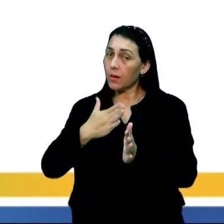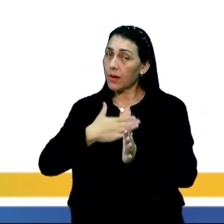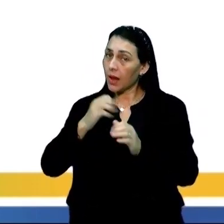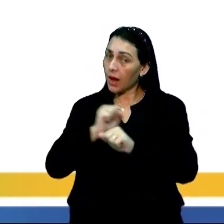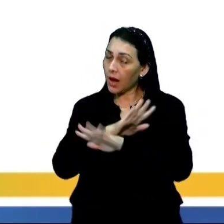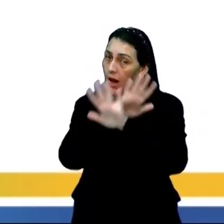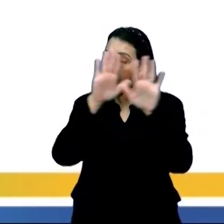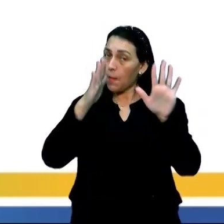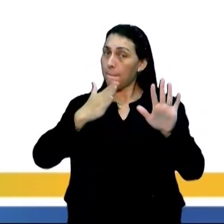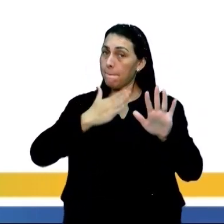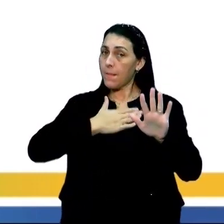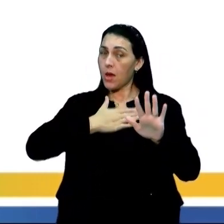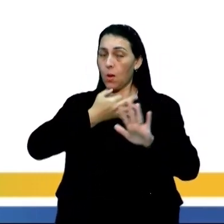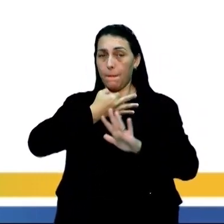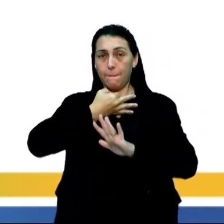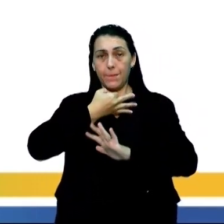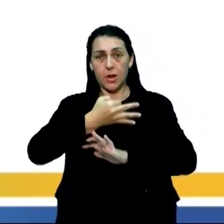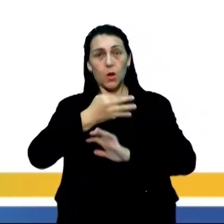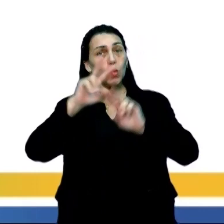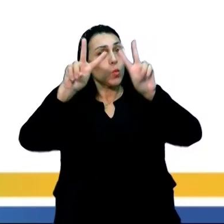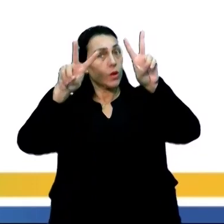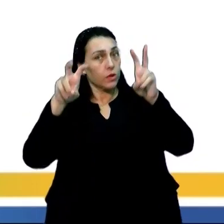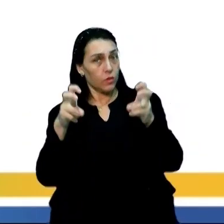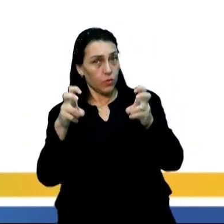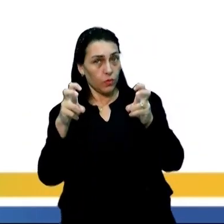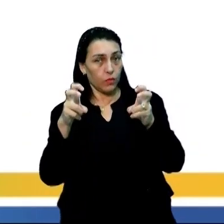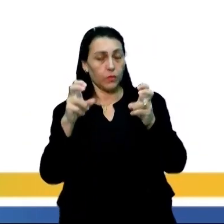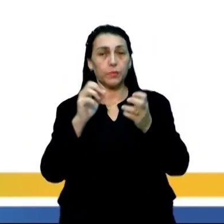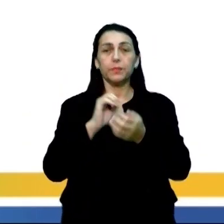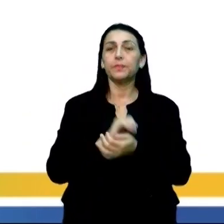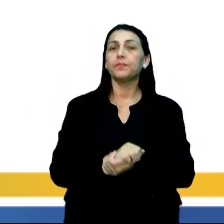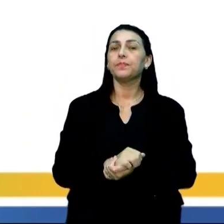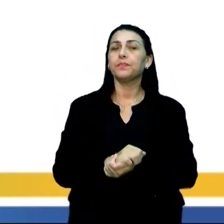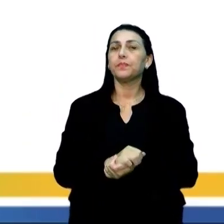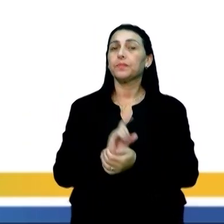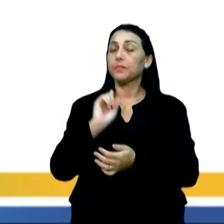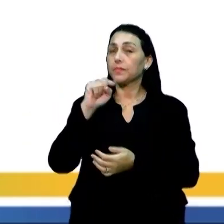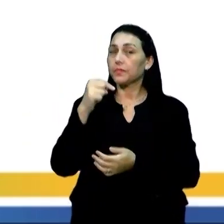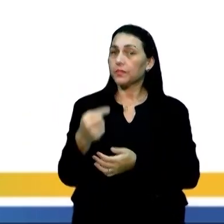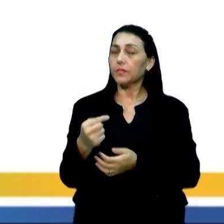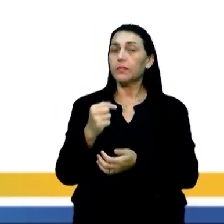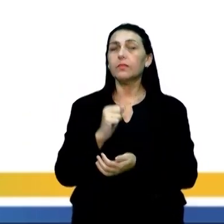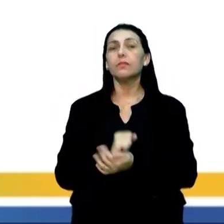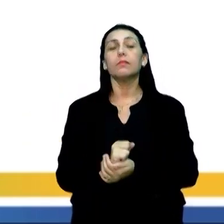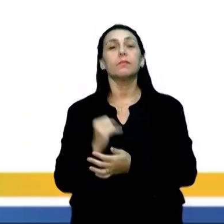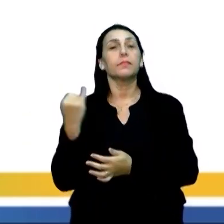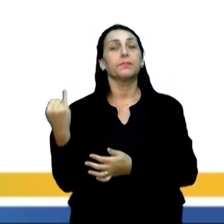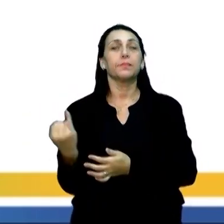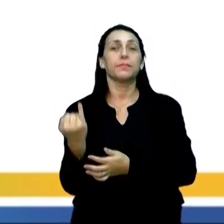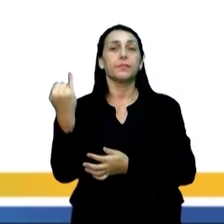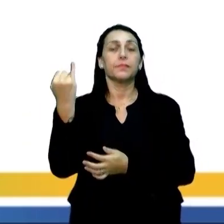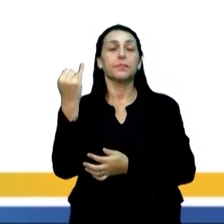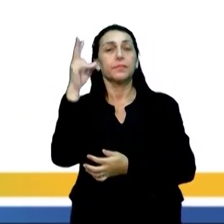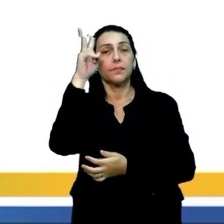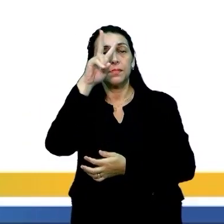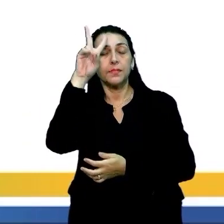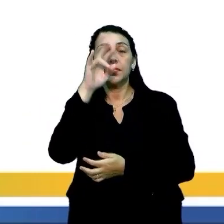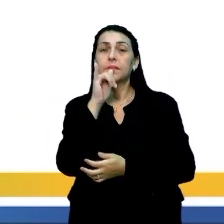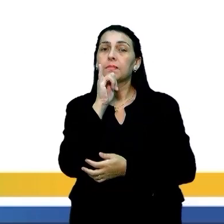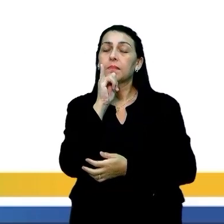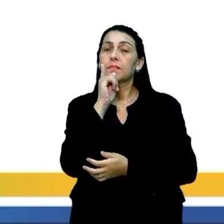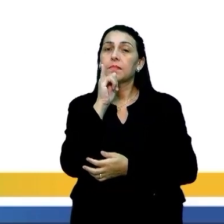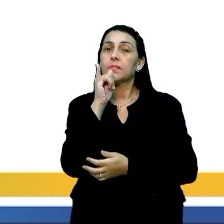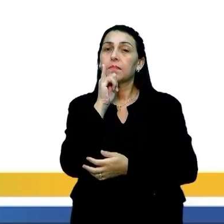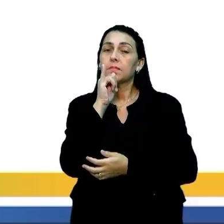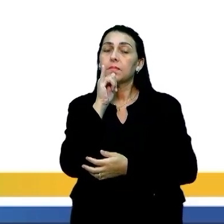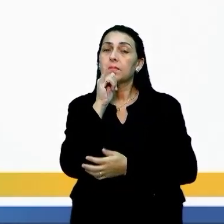claro o meu ponto de vista a respeito dessa problemática. Logo em seguida, é importante destacar, por exemplo, que